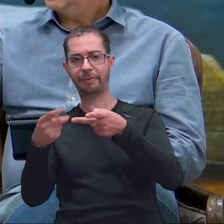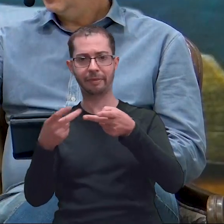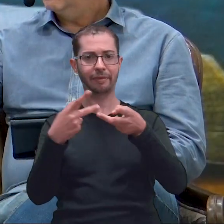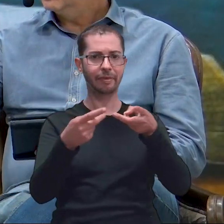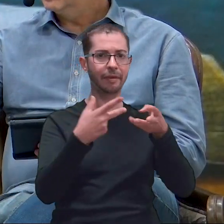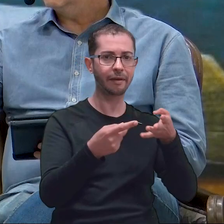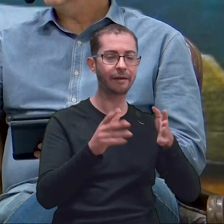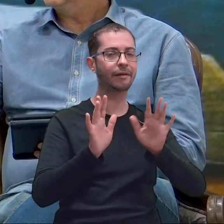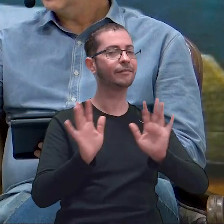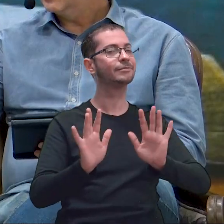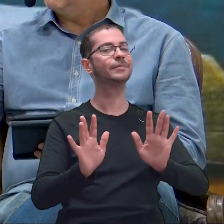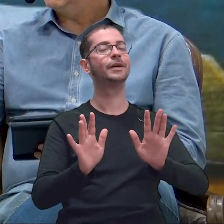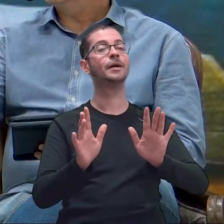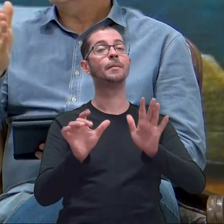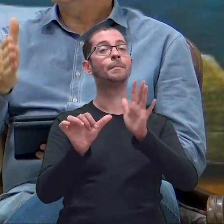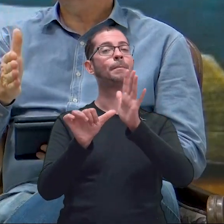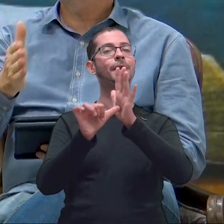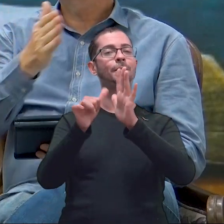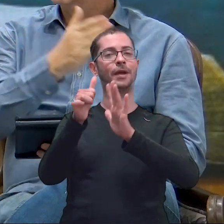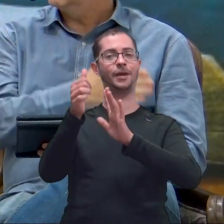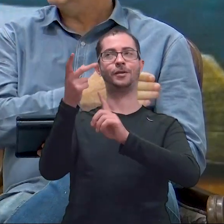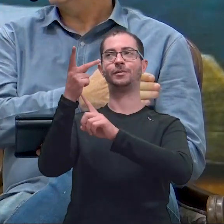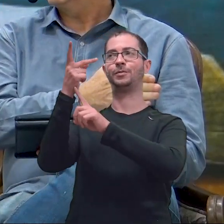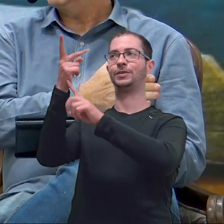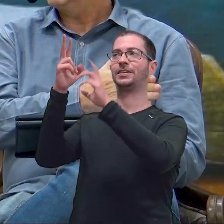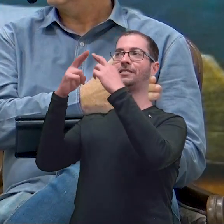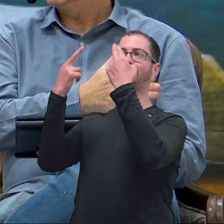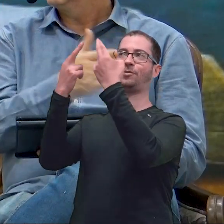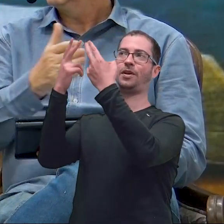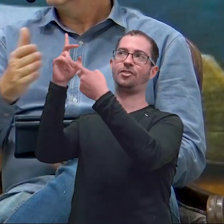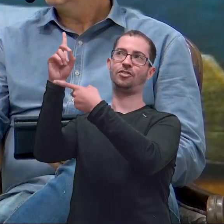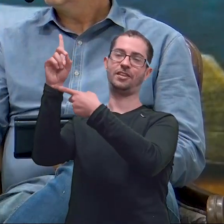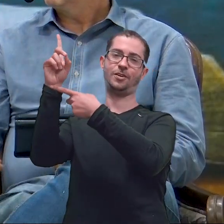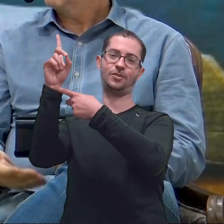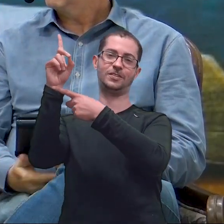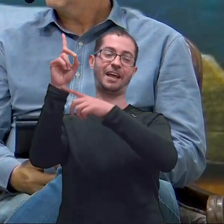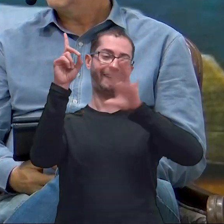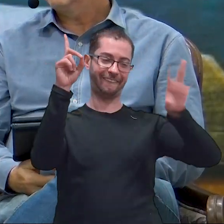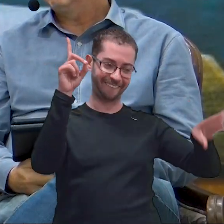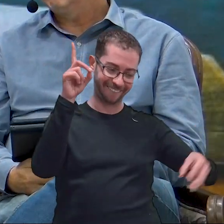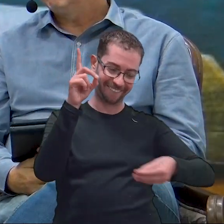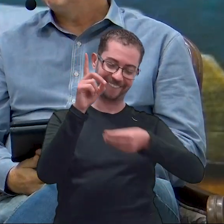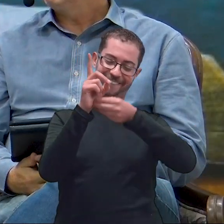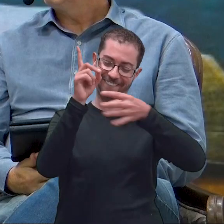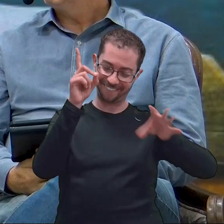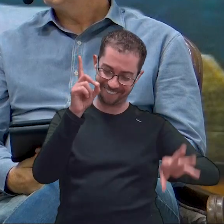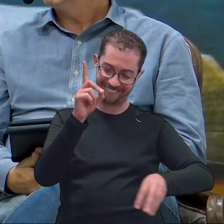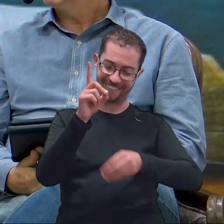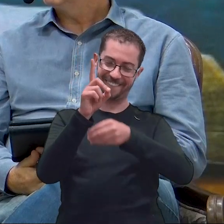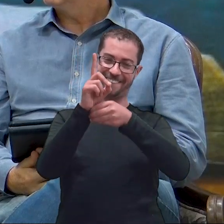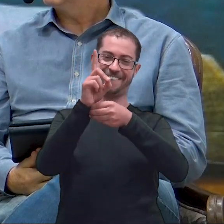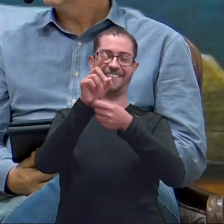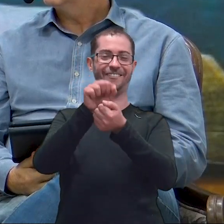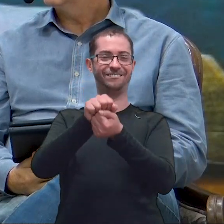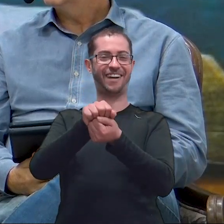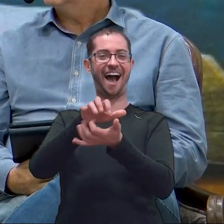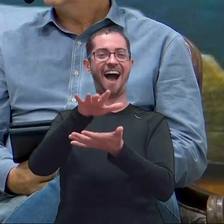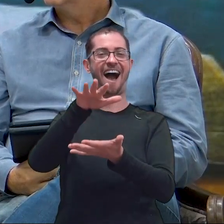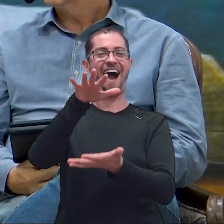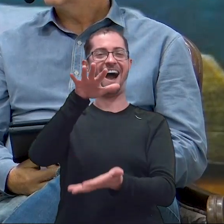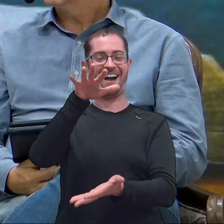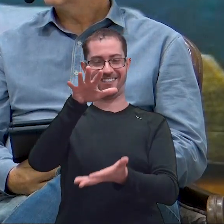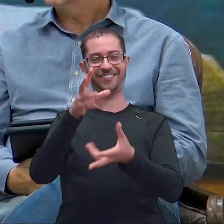primeiro o reino de Deus e as demais coisas vos serão acrescentadas. E quando a gente inverte isso, o processo é